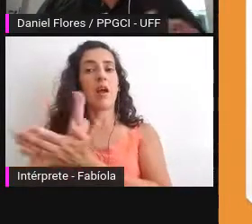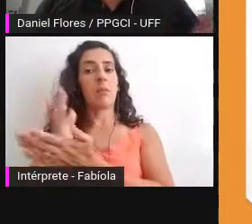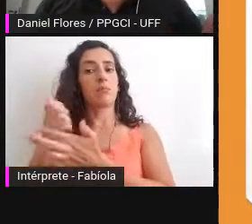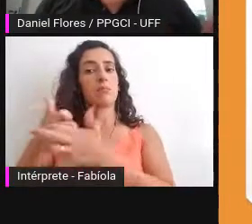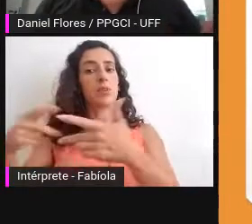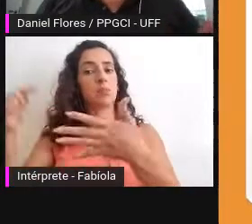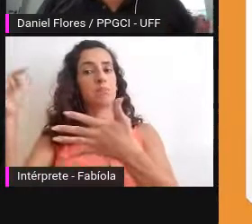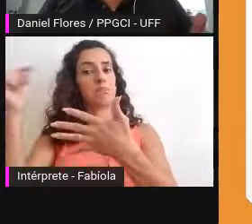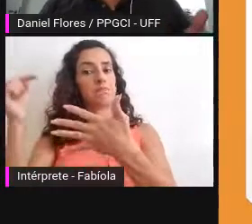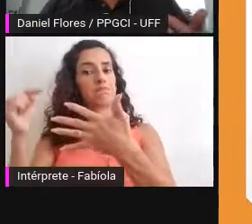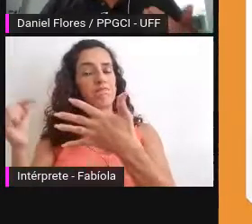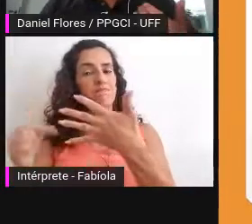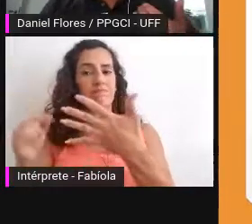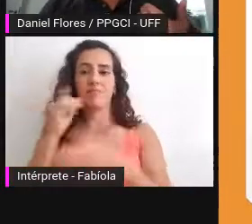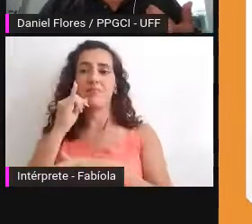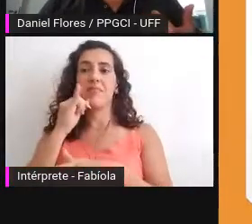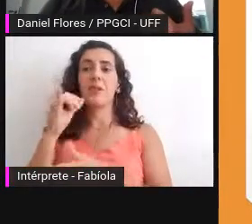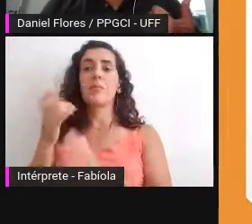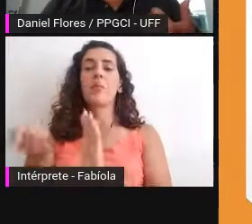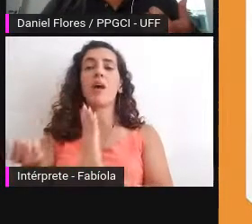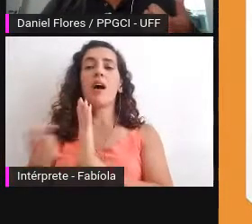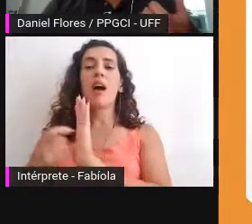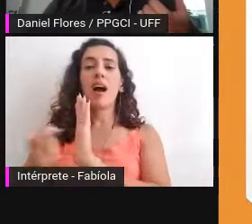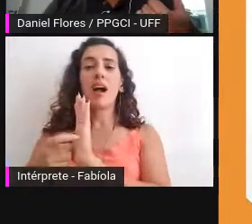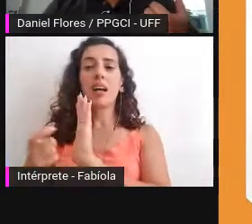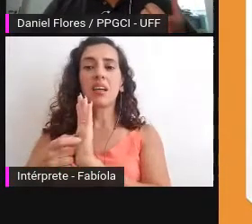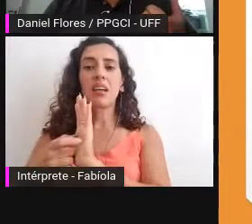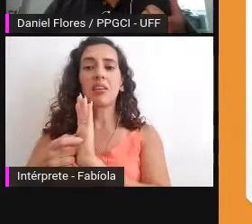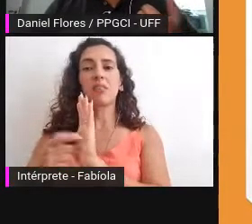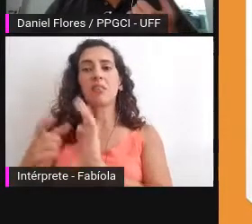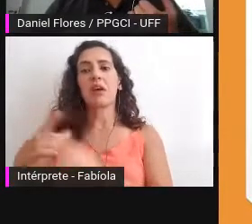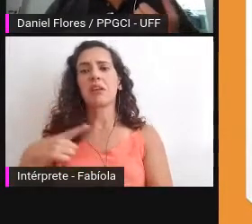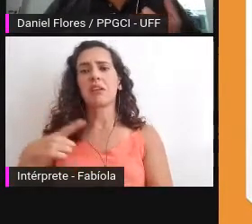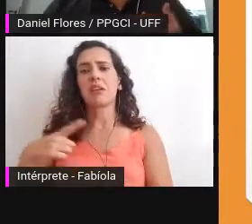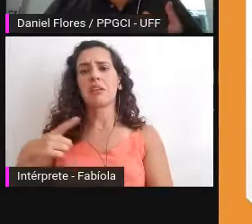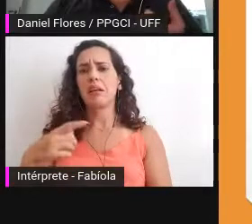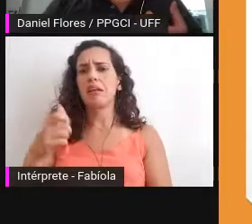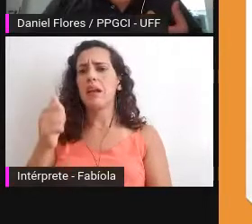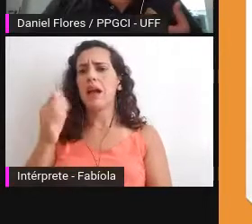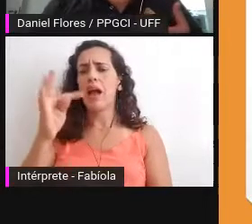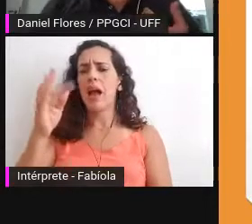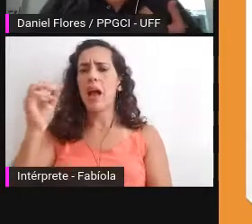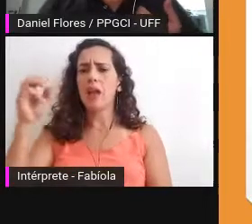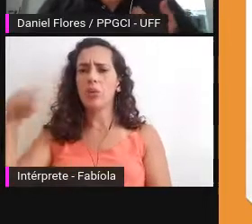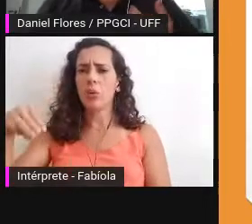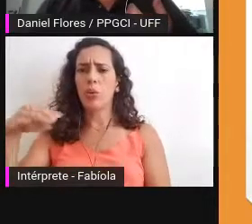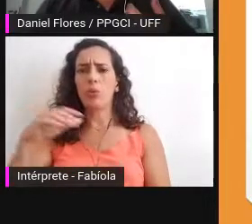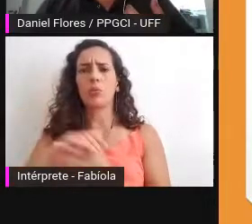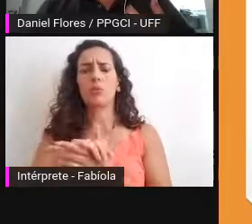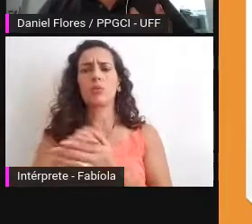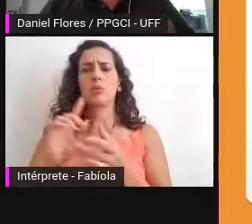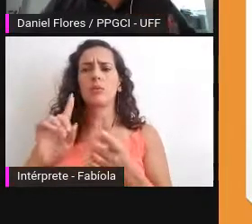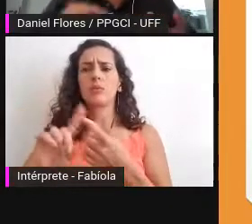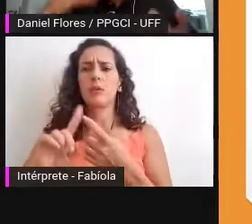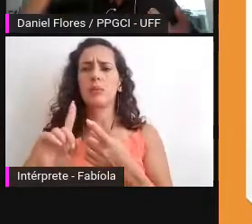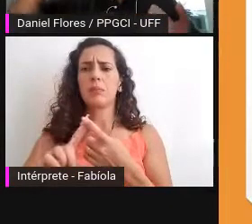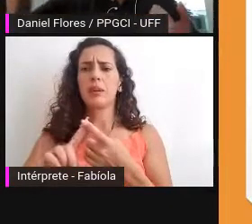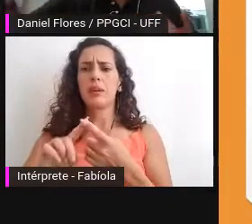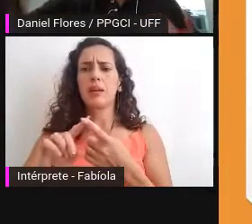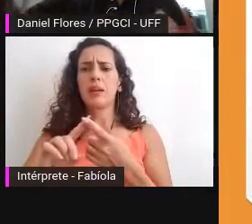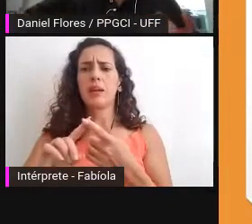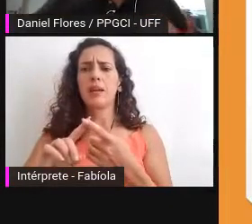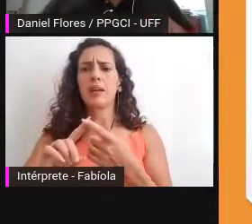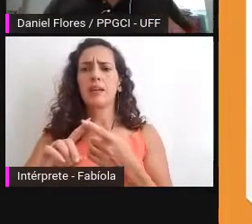em arquivos o Atom o Ica Atom a plataforma mais amplamente utilizada no mundo para